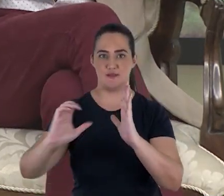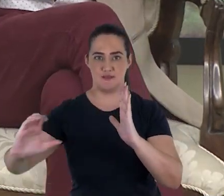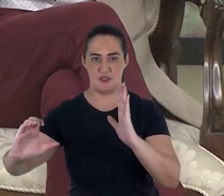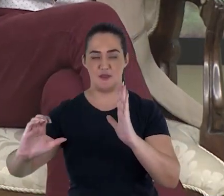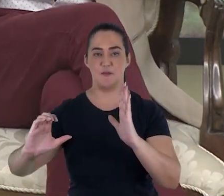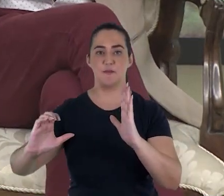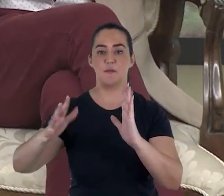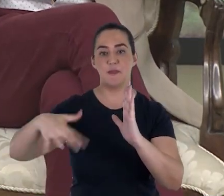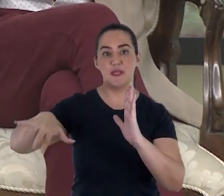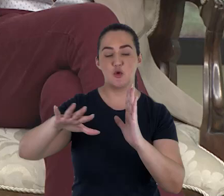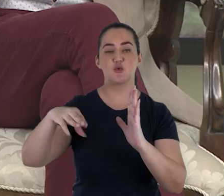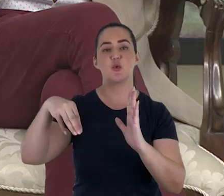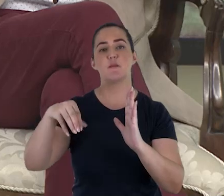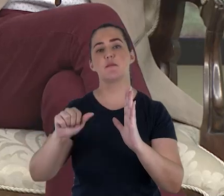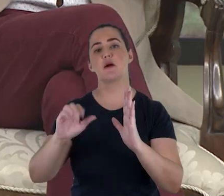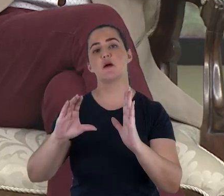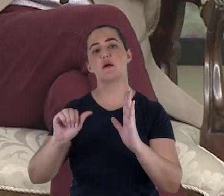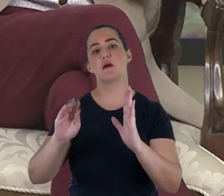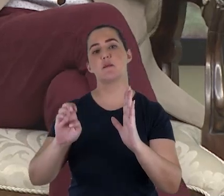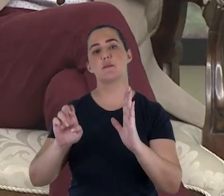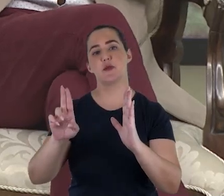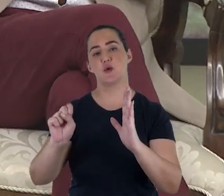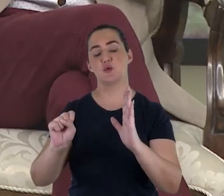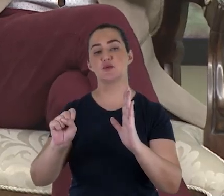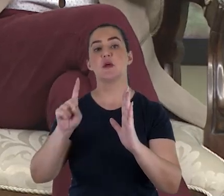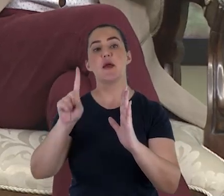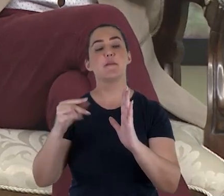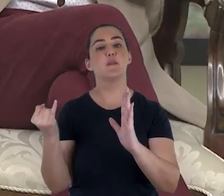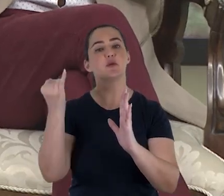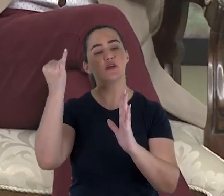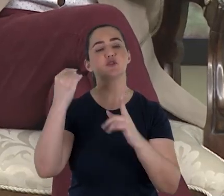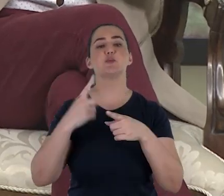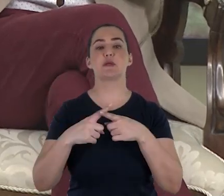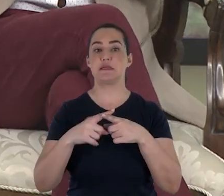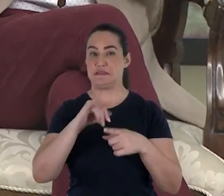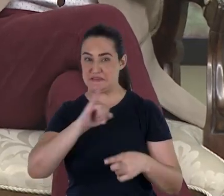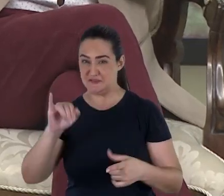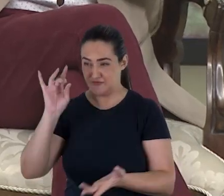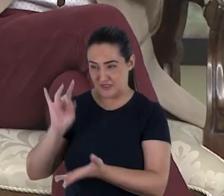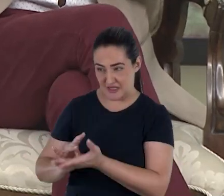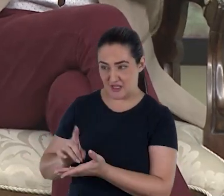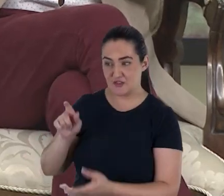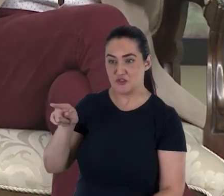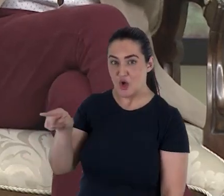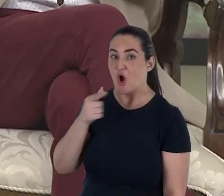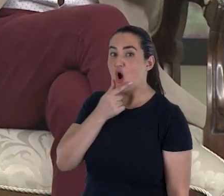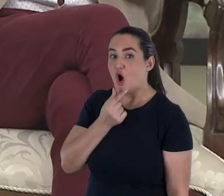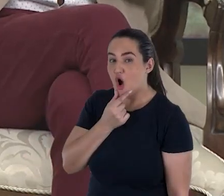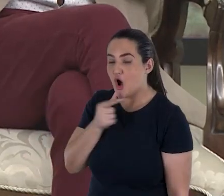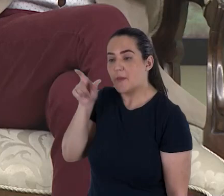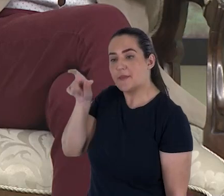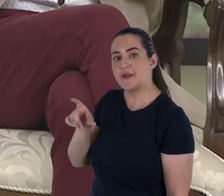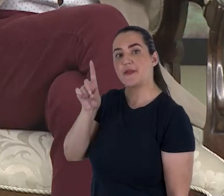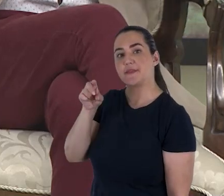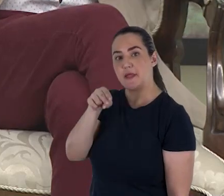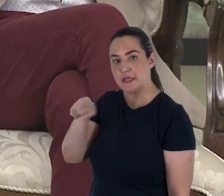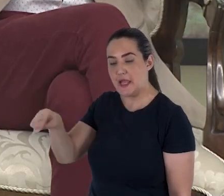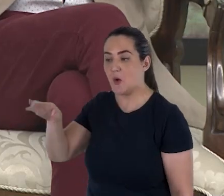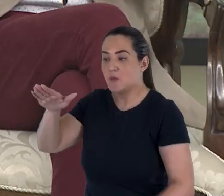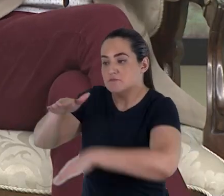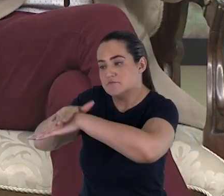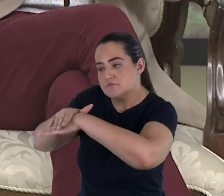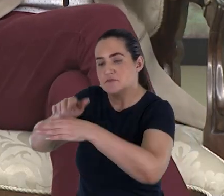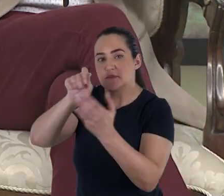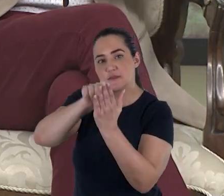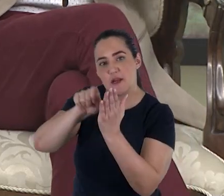é importante ser colocado aqui. Sabe por quê? Raciocine comigo. Se fosse verdade que Daniel tivesse sido escrito ou